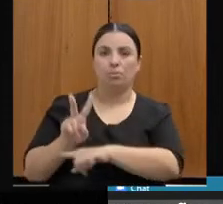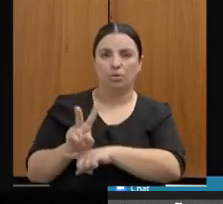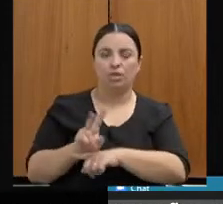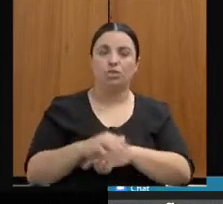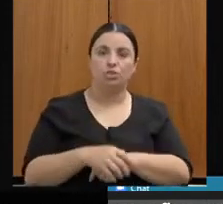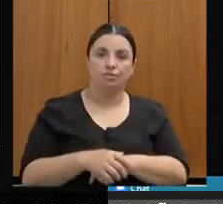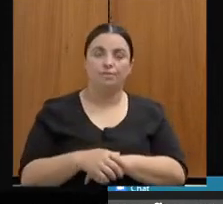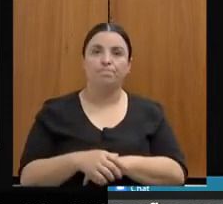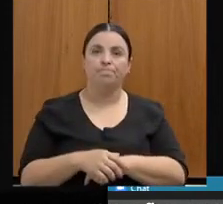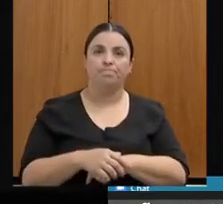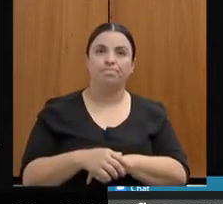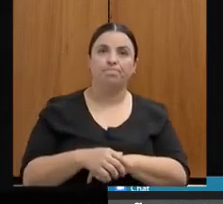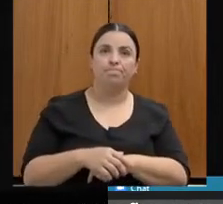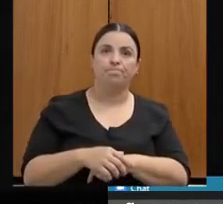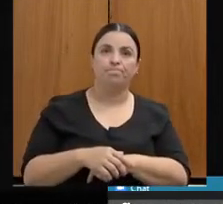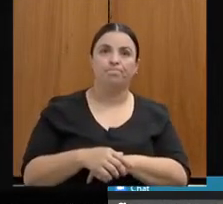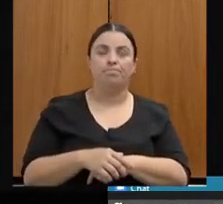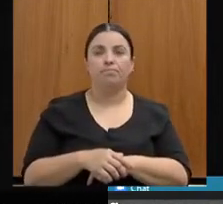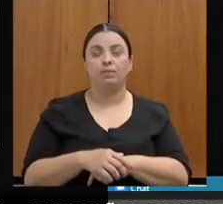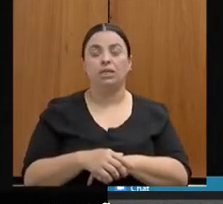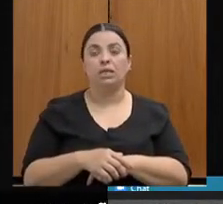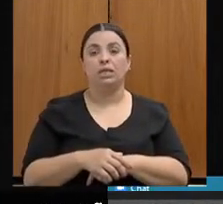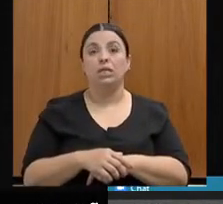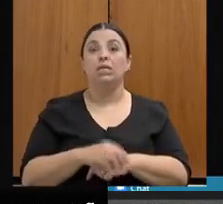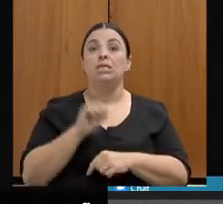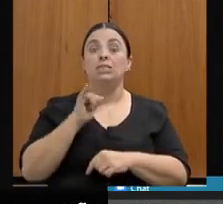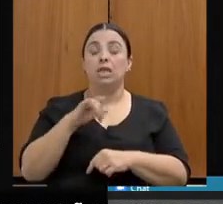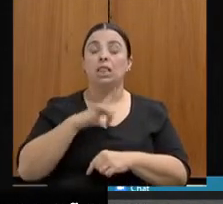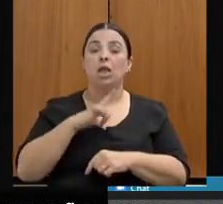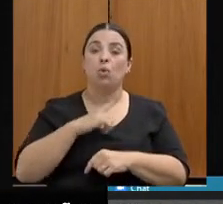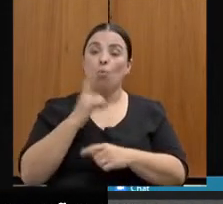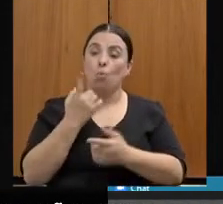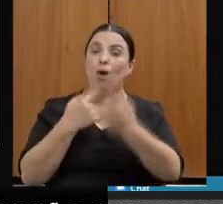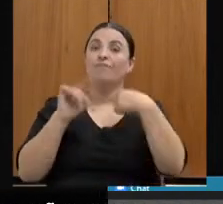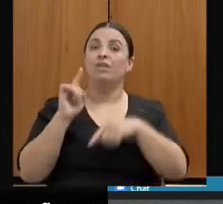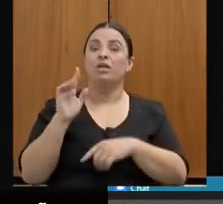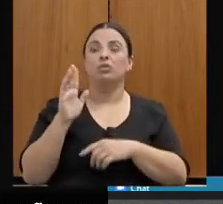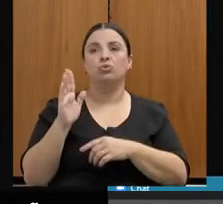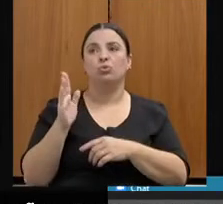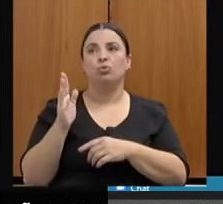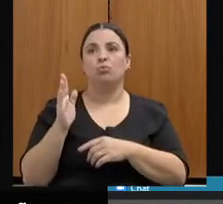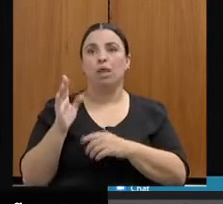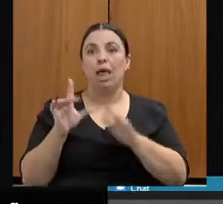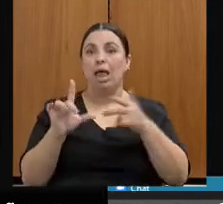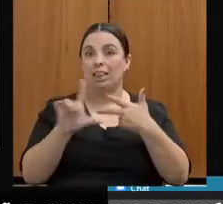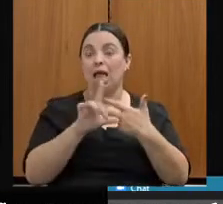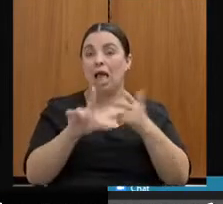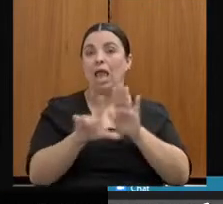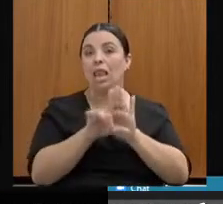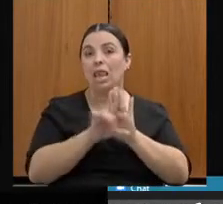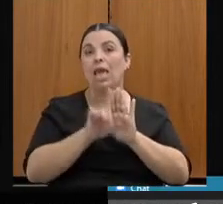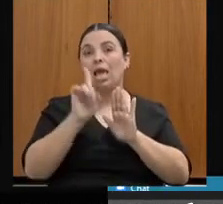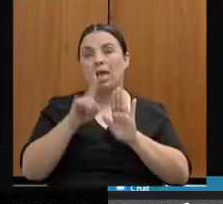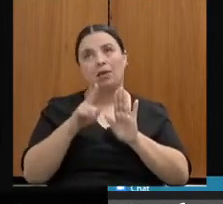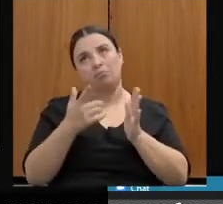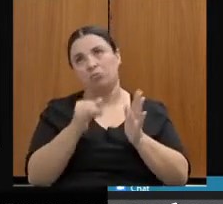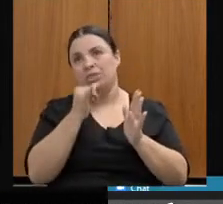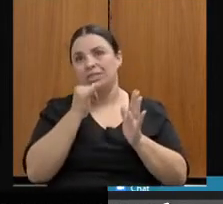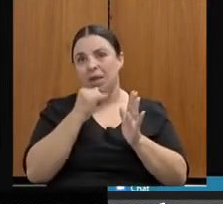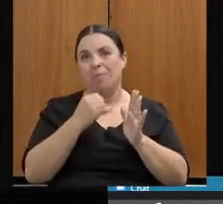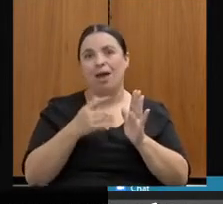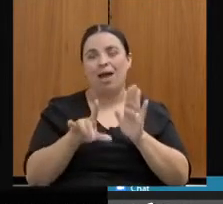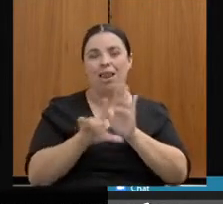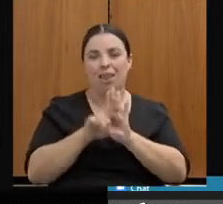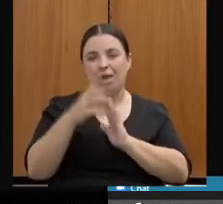tem uma coisa, se tem um avanço legal, um avanço da Lei Maria da Penha é no sentido de que a medida